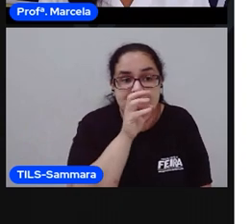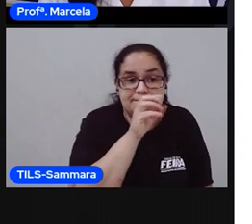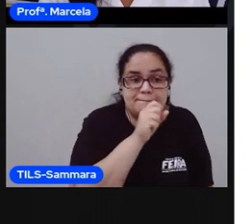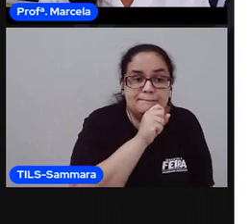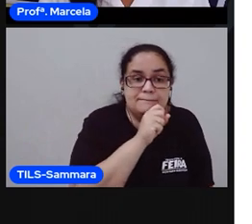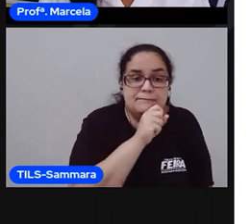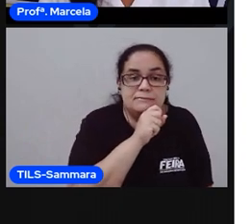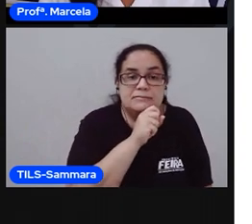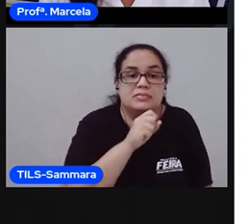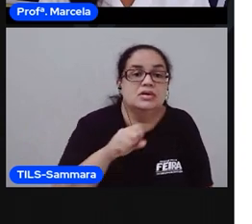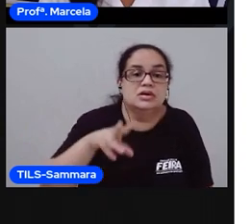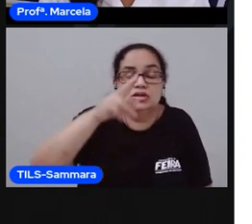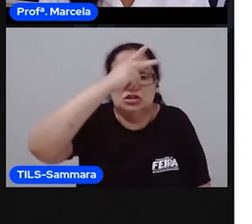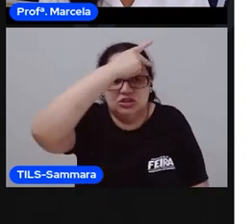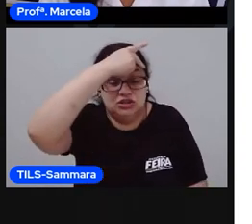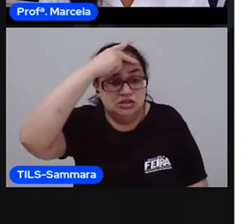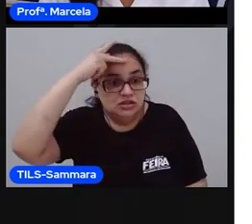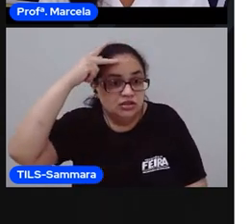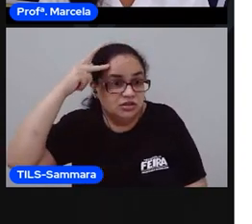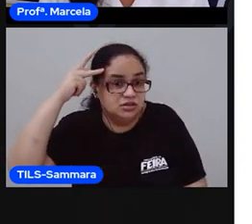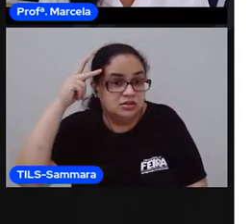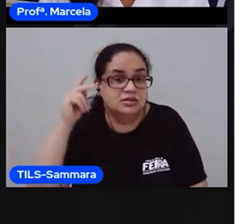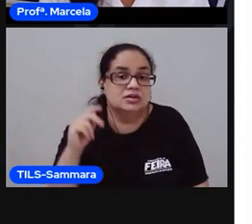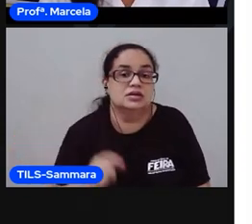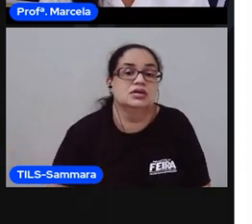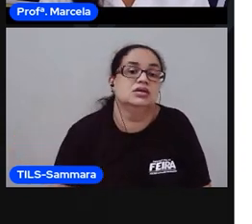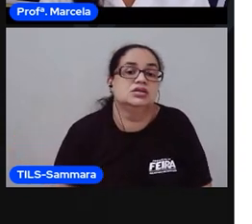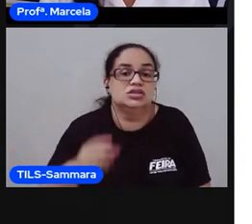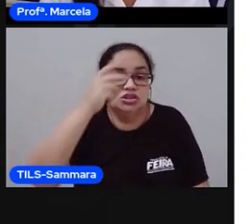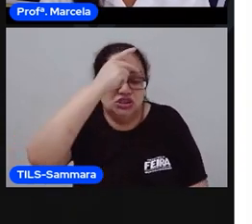De repente, né? Repente.